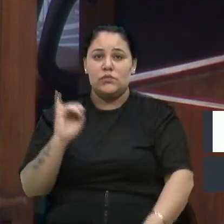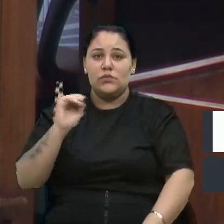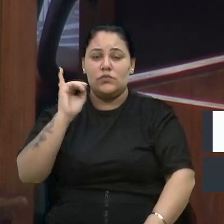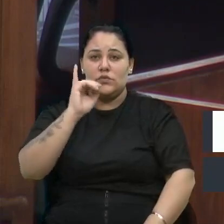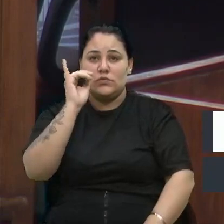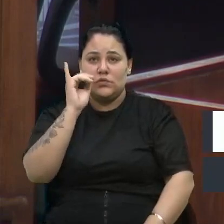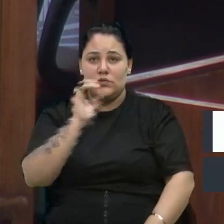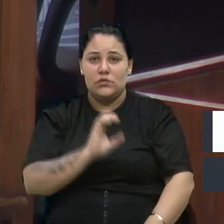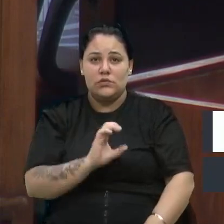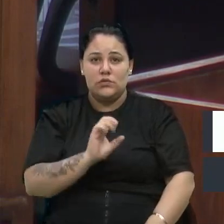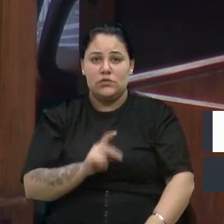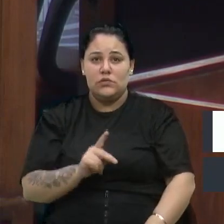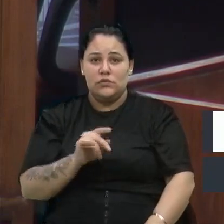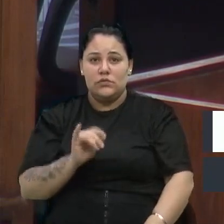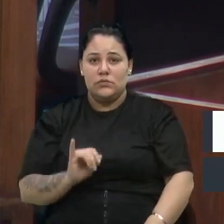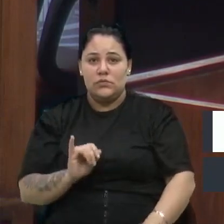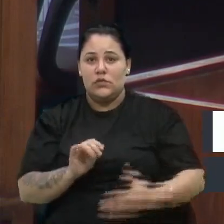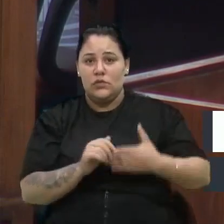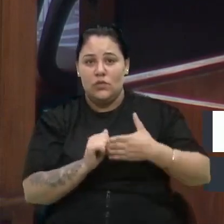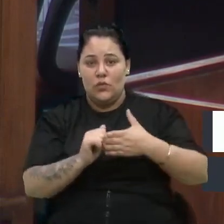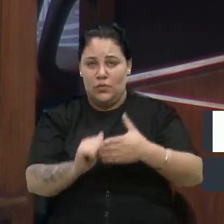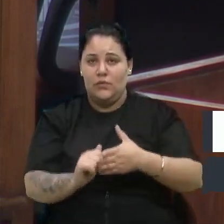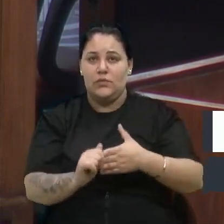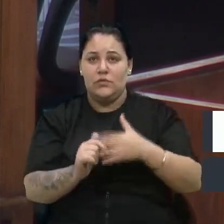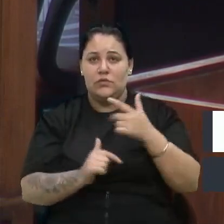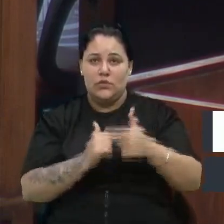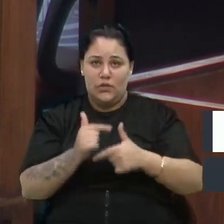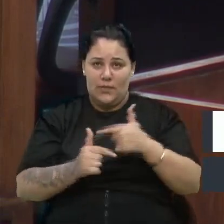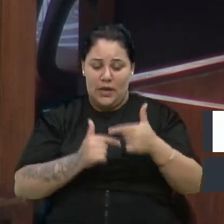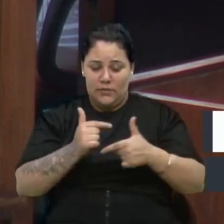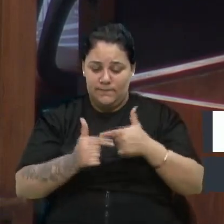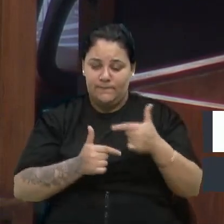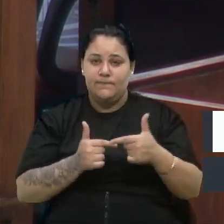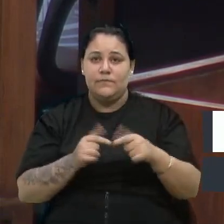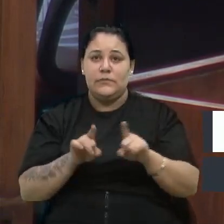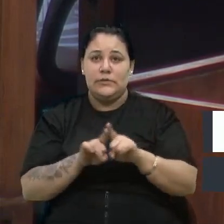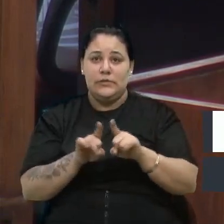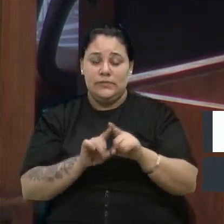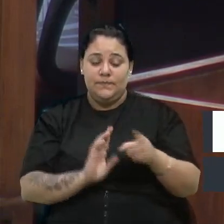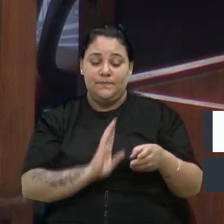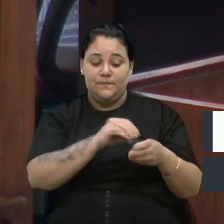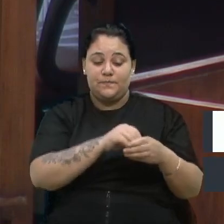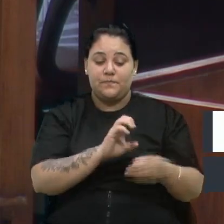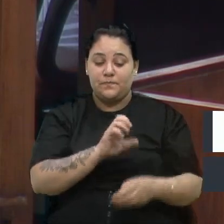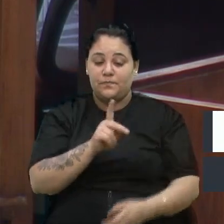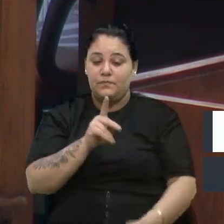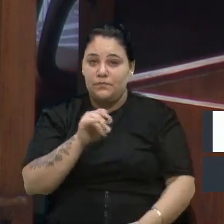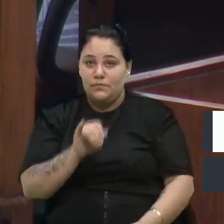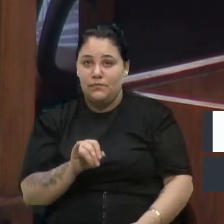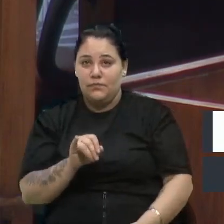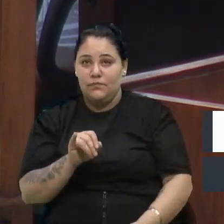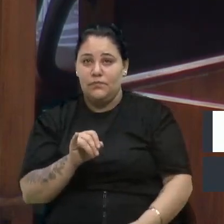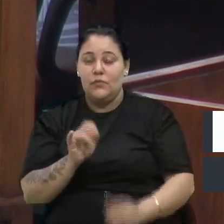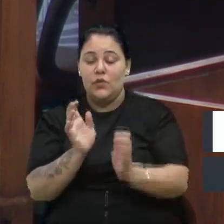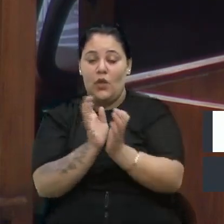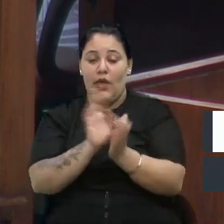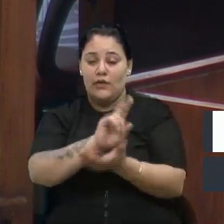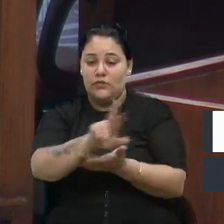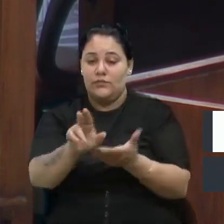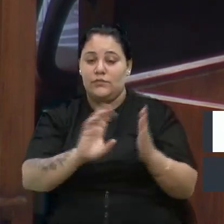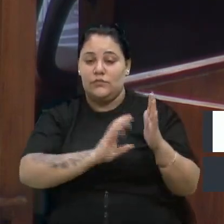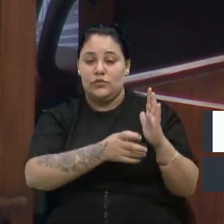da CPI, a condução dos trabalhos na CPI por colegas de diferentes partidos.